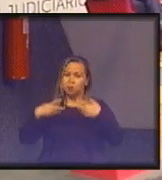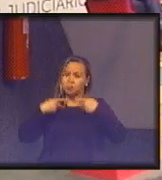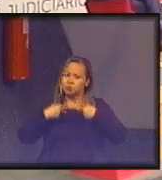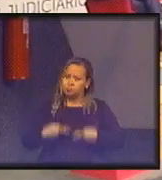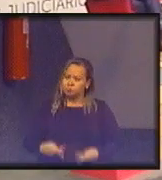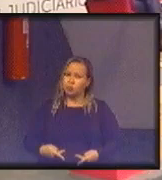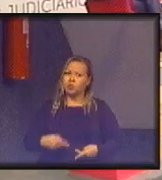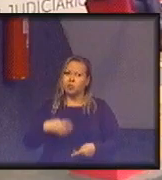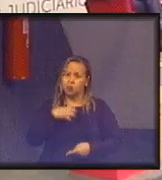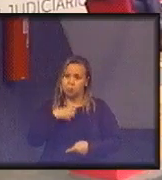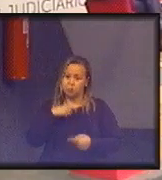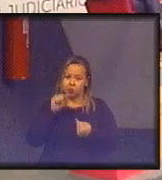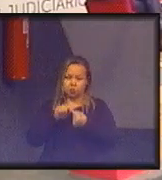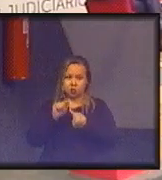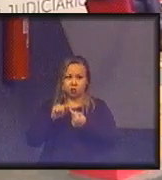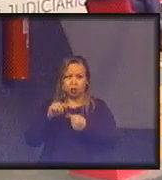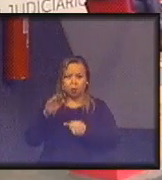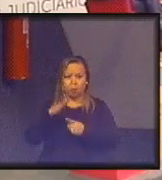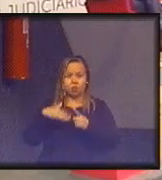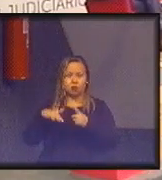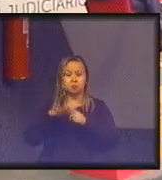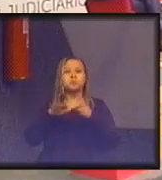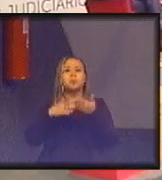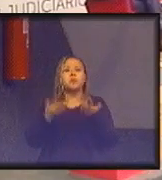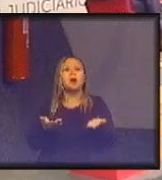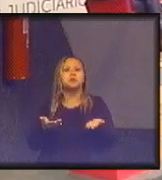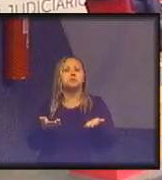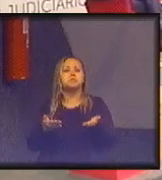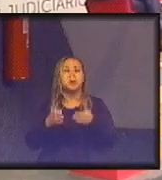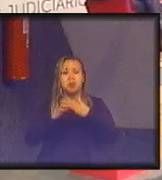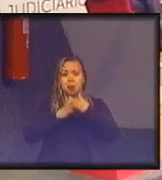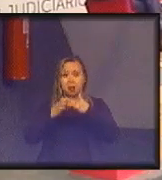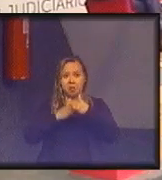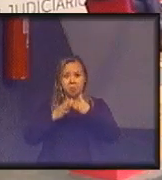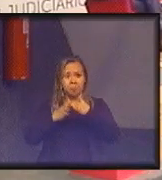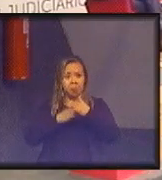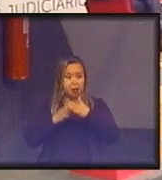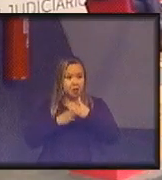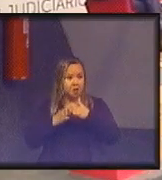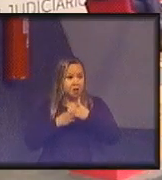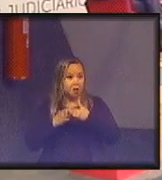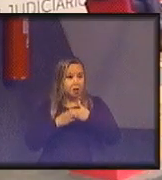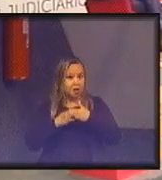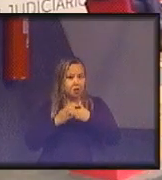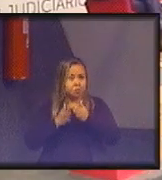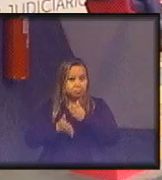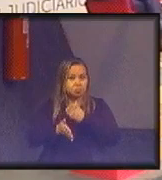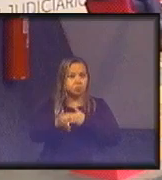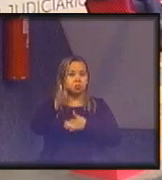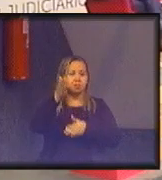de acordo social são quais? mercados superfluidos novos modelos econômicos